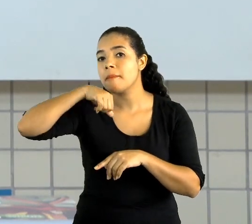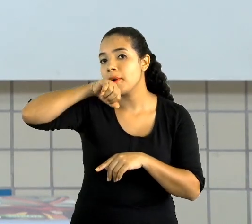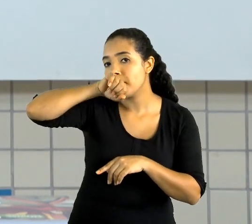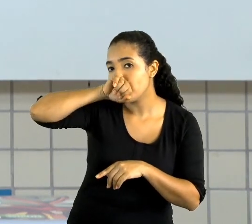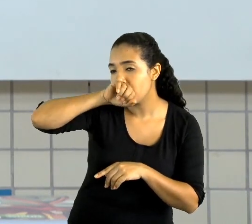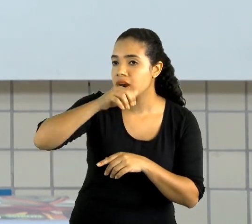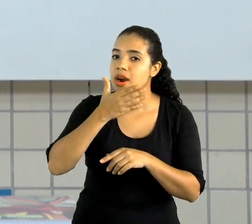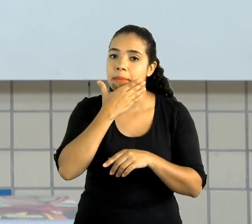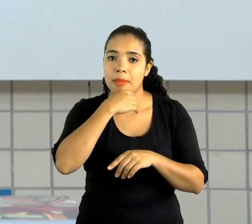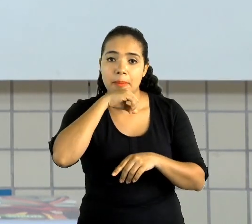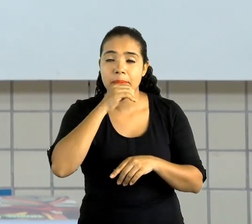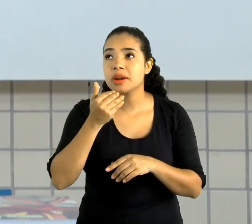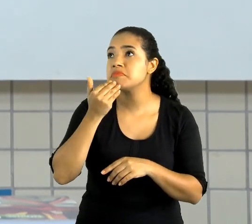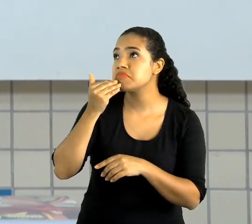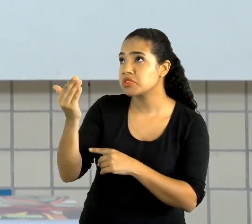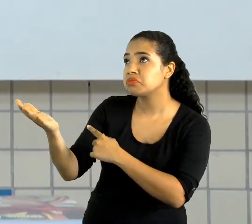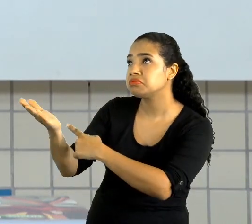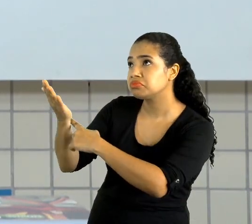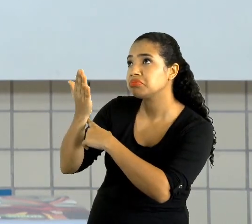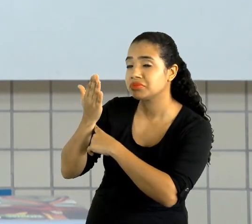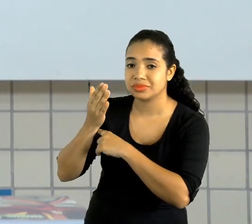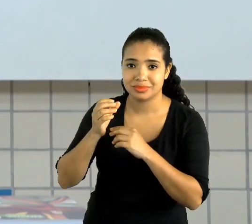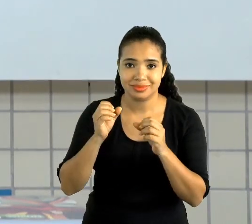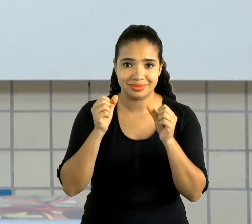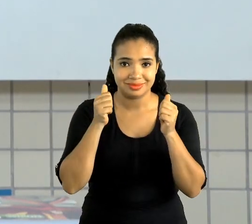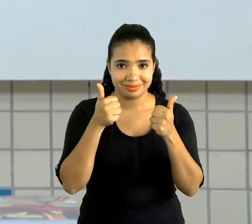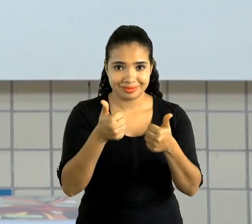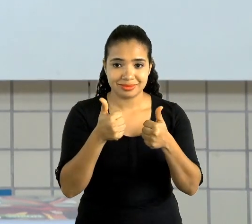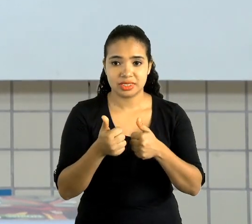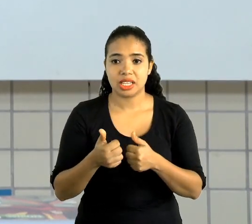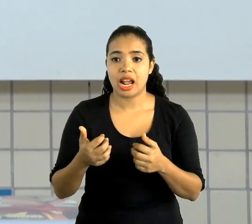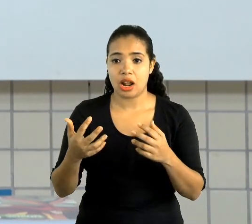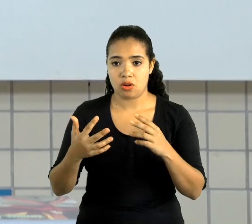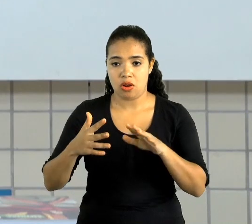papai. Vamos retirar essa parte de cima.